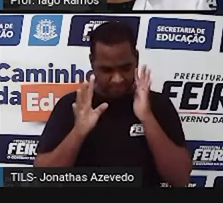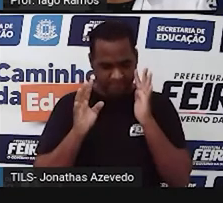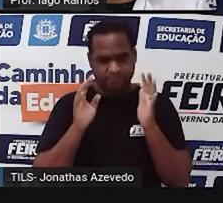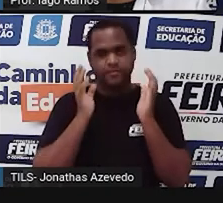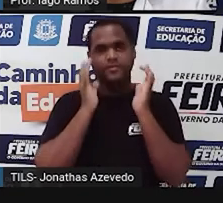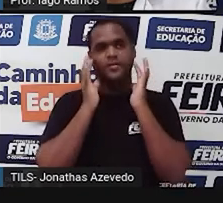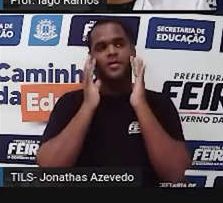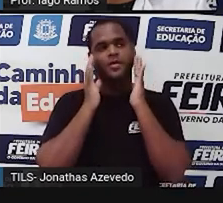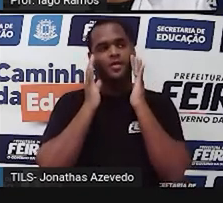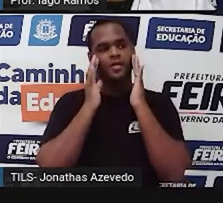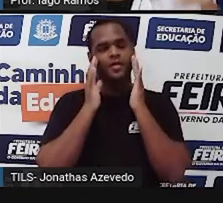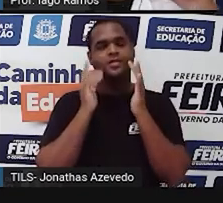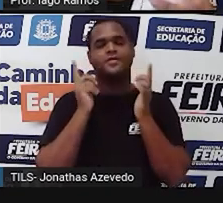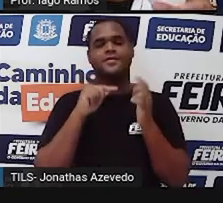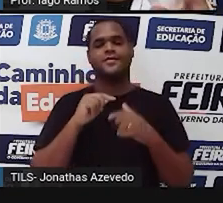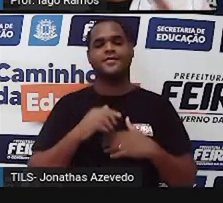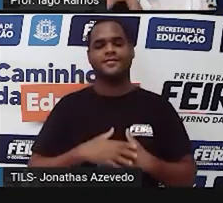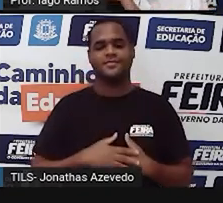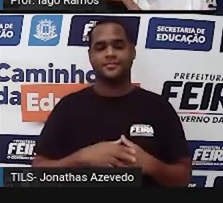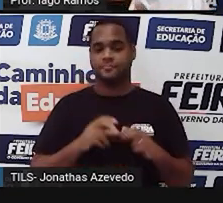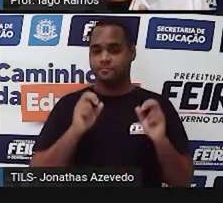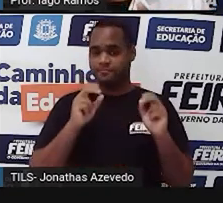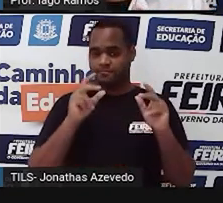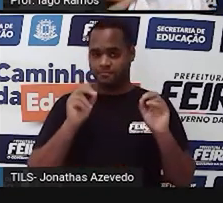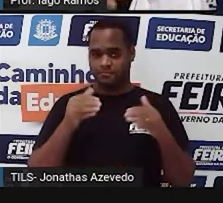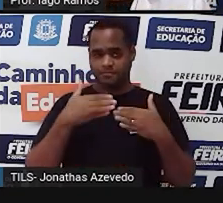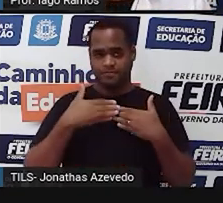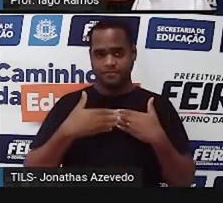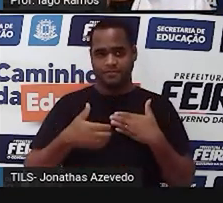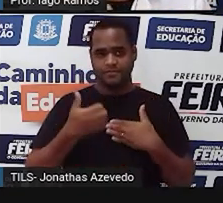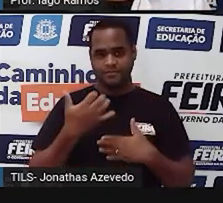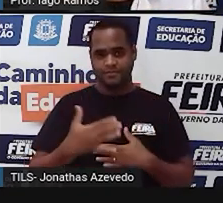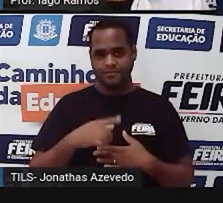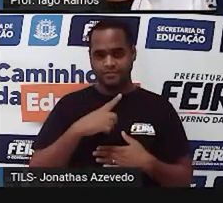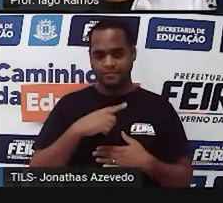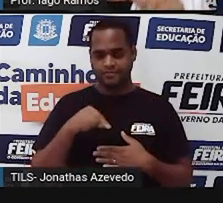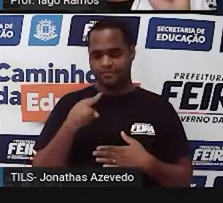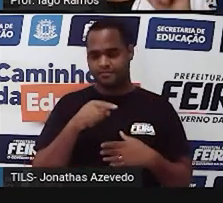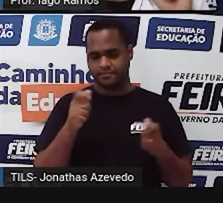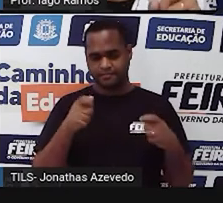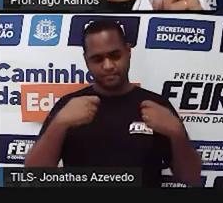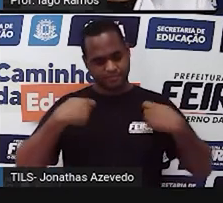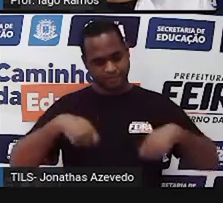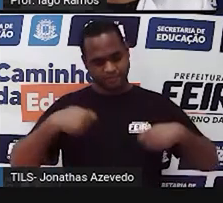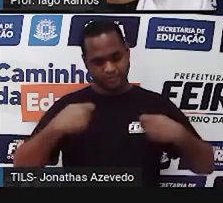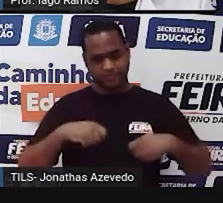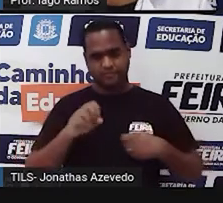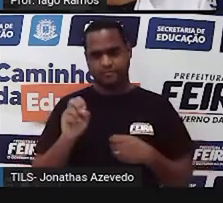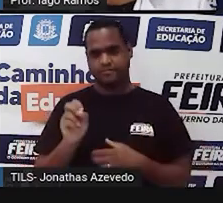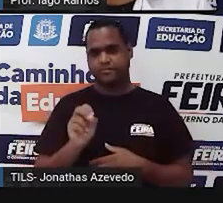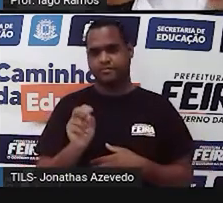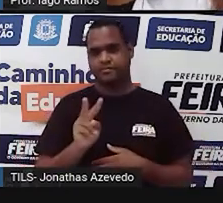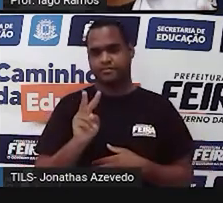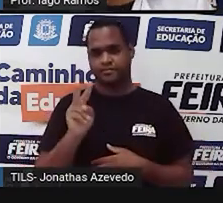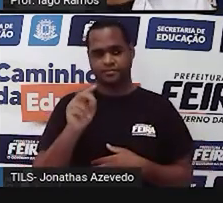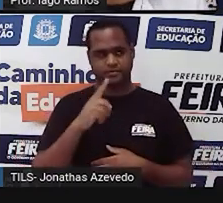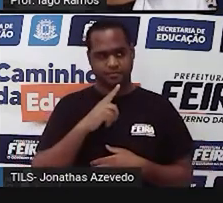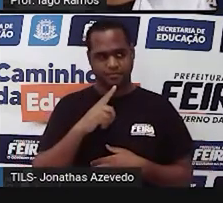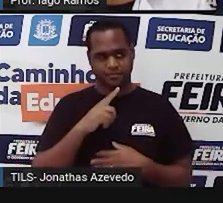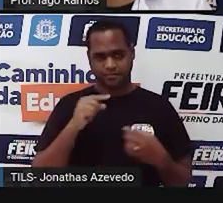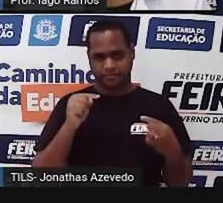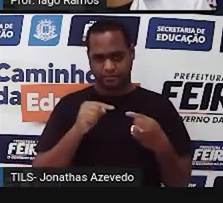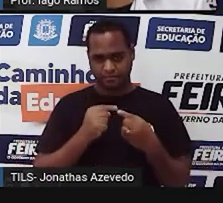raciocinando. Certo? Eu vou avançar. Em algum momento, gente vai precisar do valor da massa